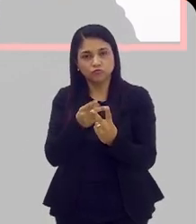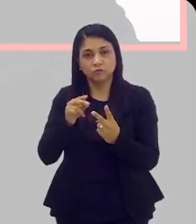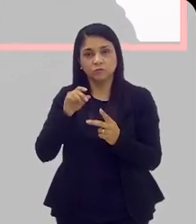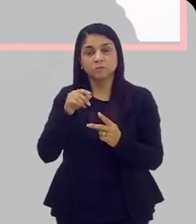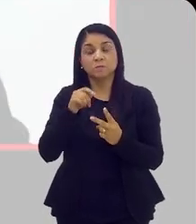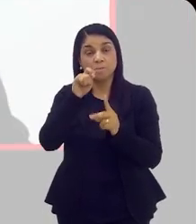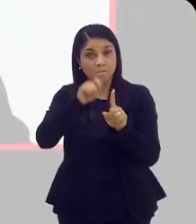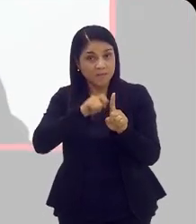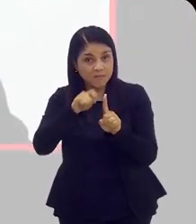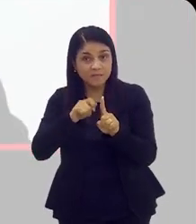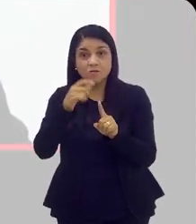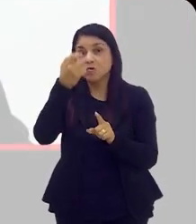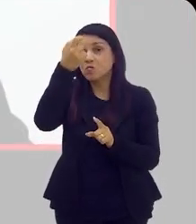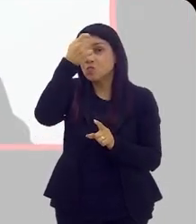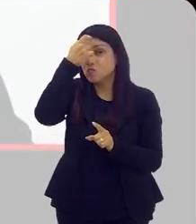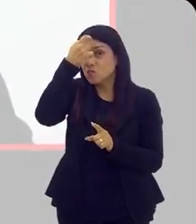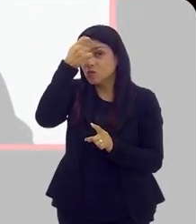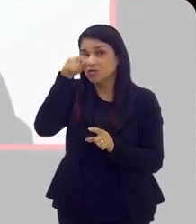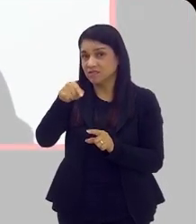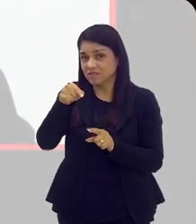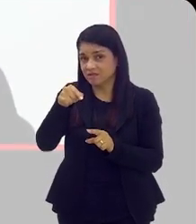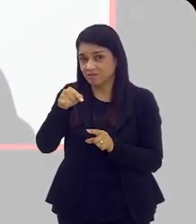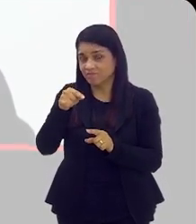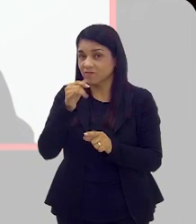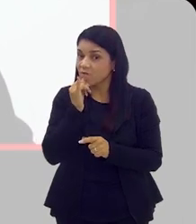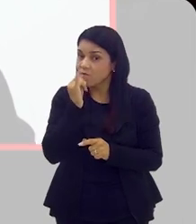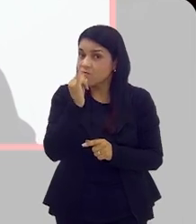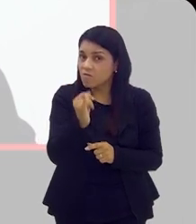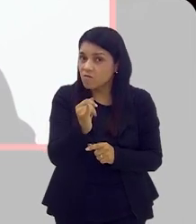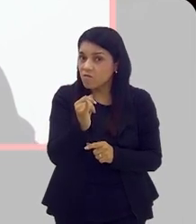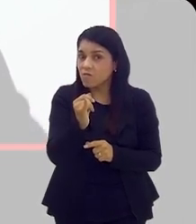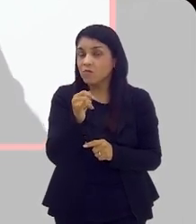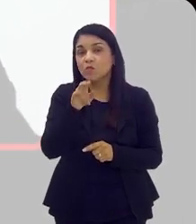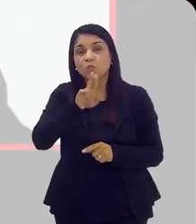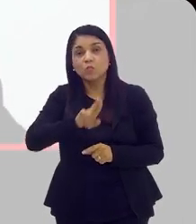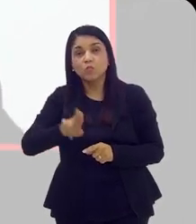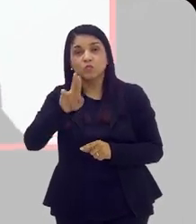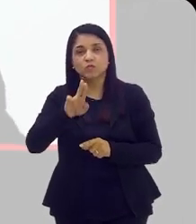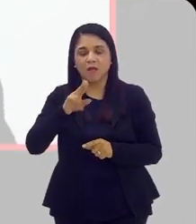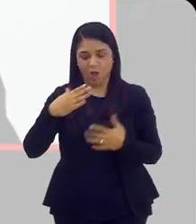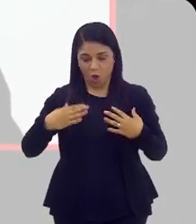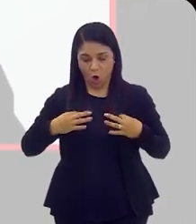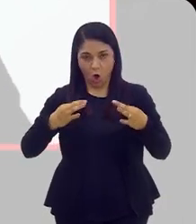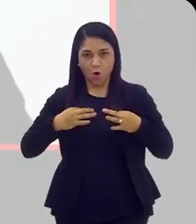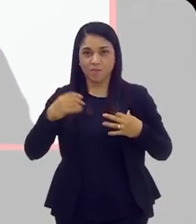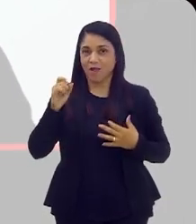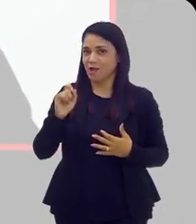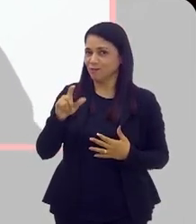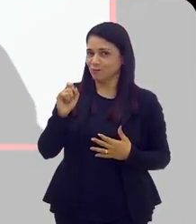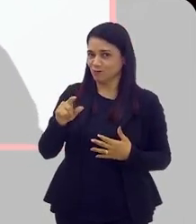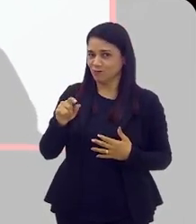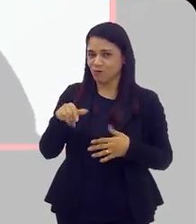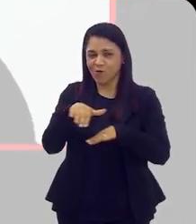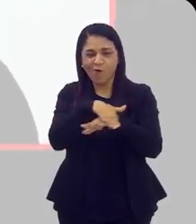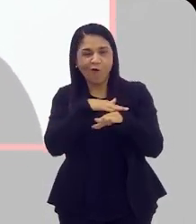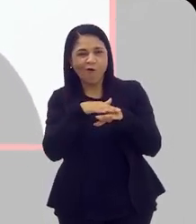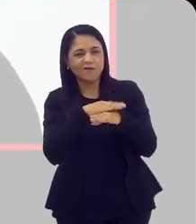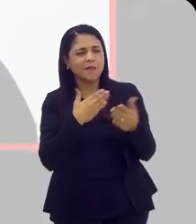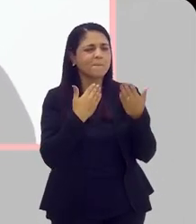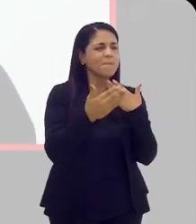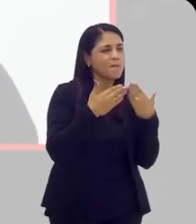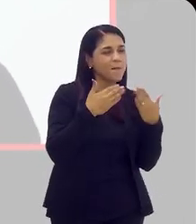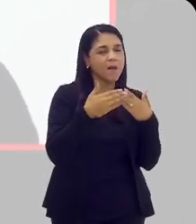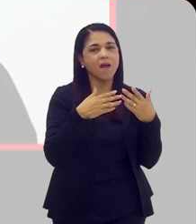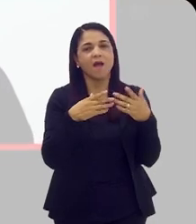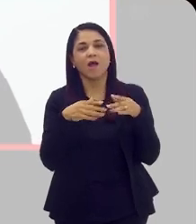Ou seja, é trazer essa ideia à tona, é falar sobre isso, é a gente usar azul, é conversar nos